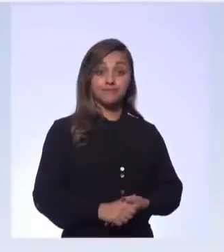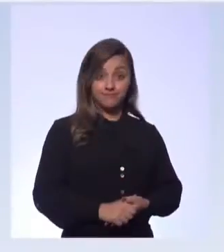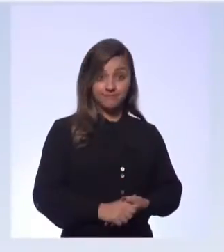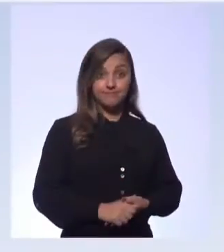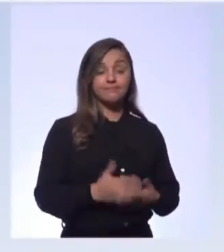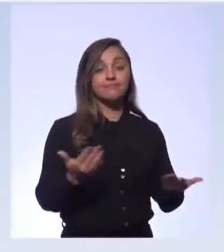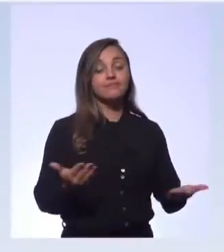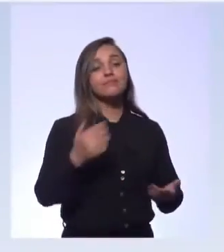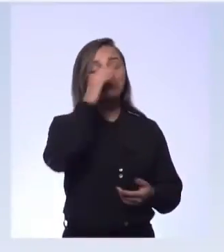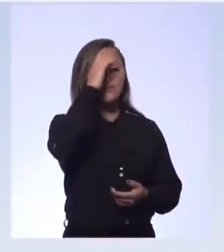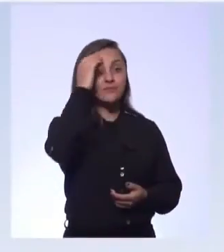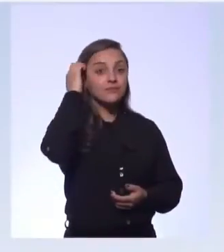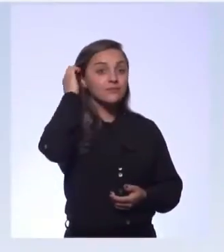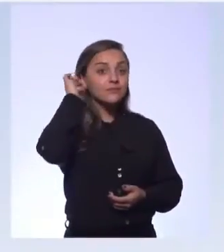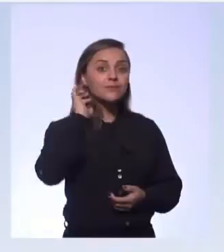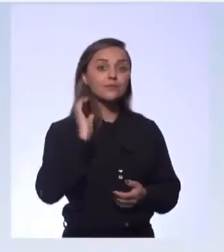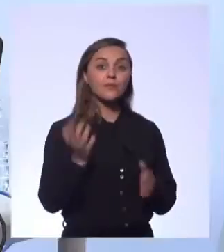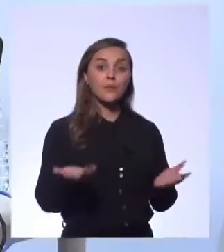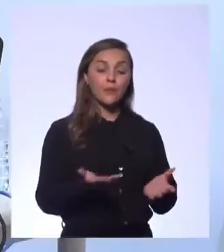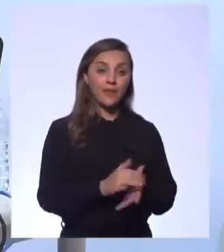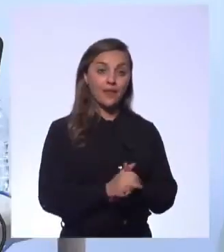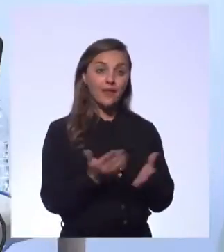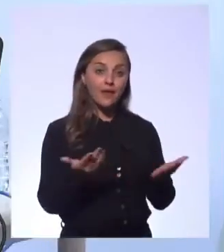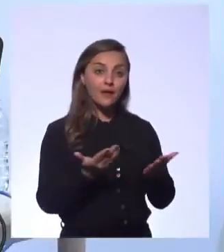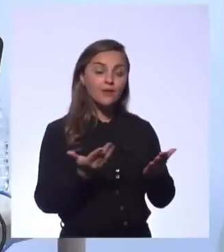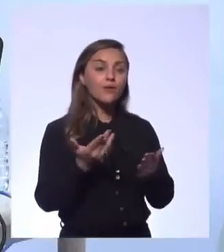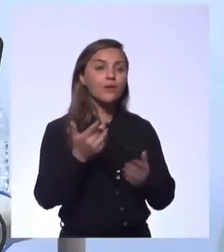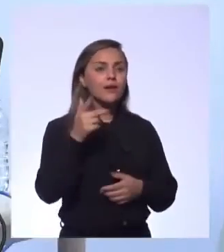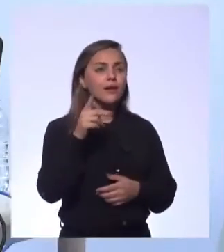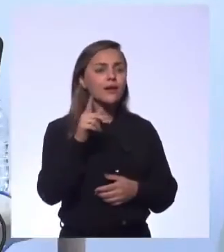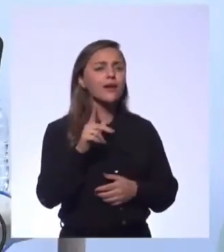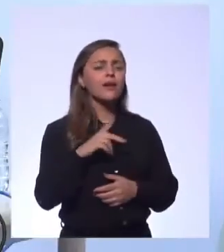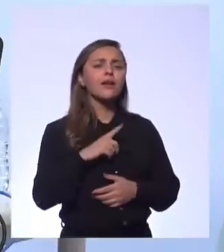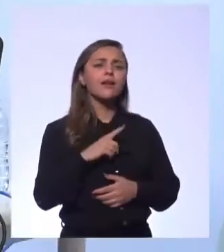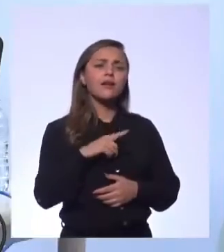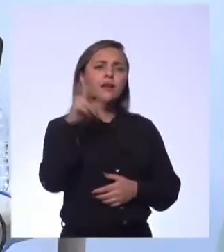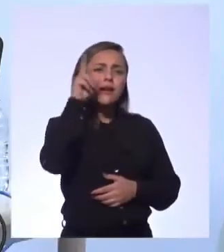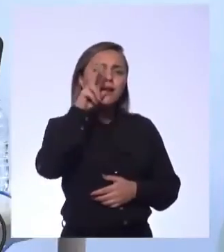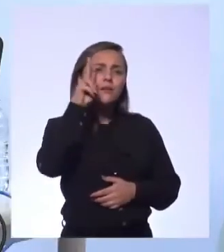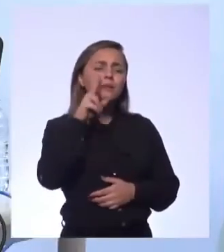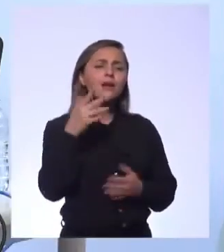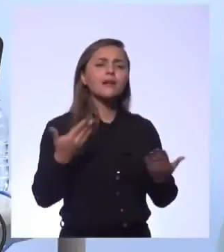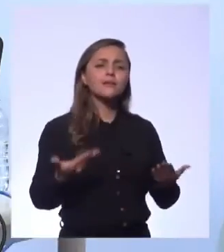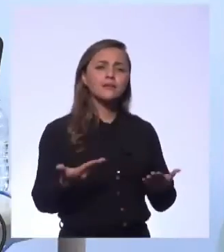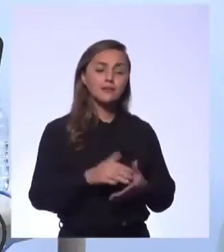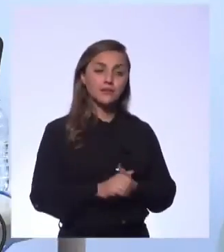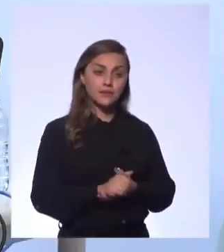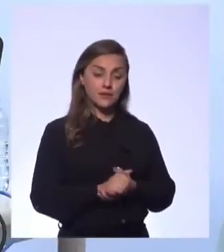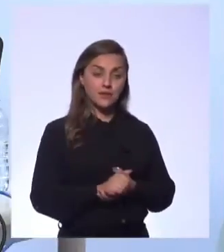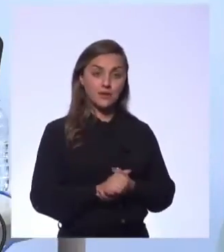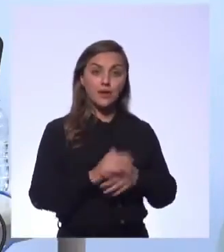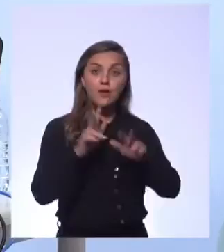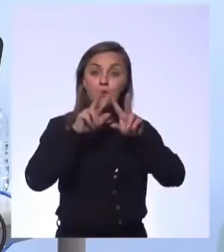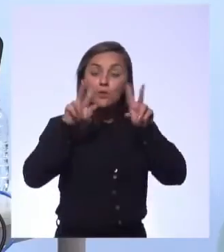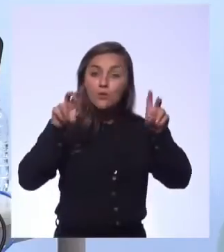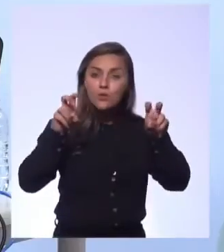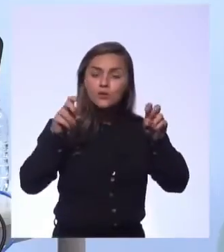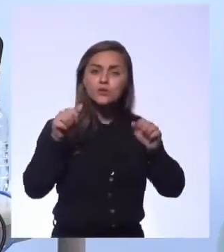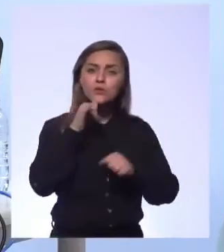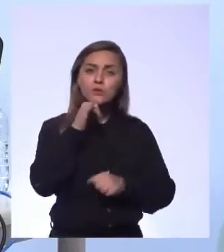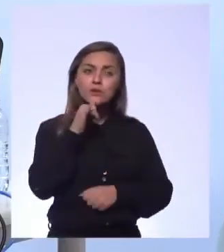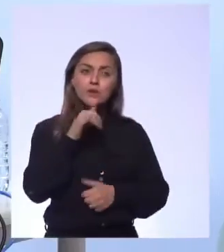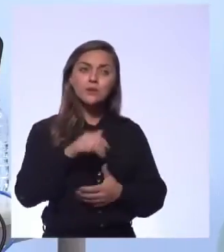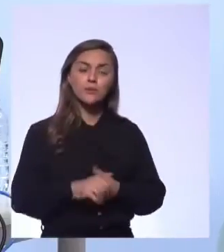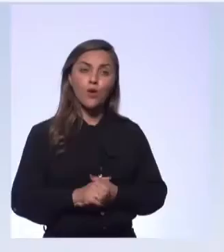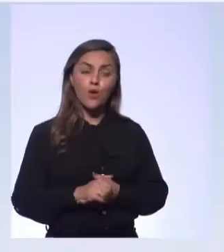rápido, só para a gente não perder o time, só para trazer aqui uma questão para vocês. Quando a gente fala a respeito da primeira, das questões